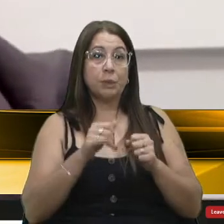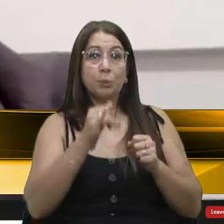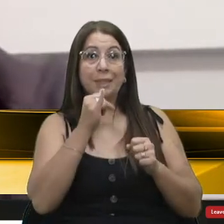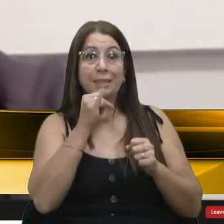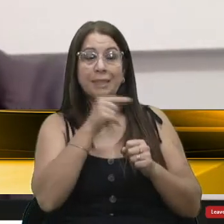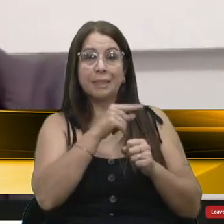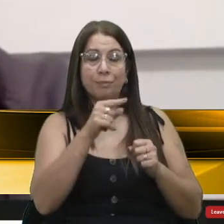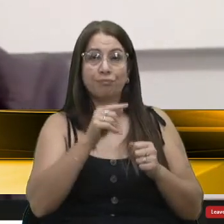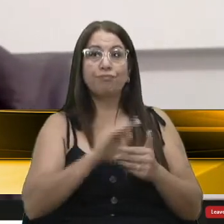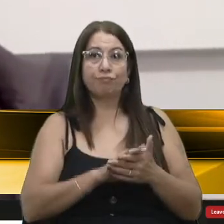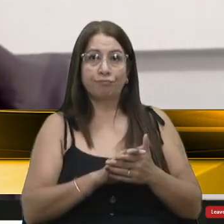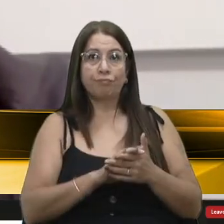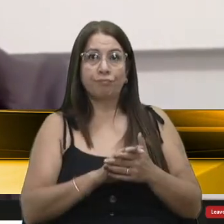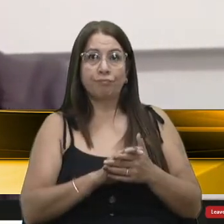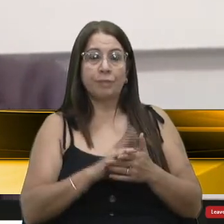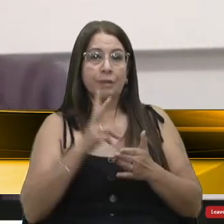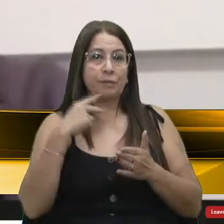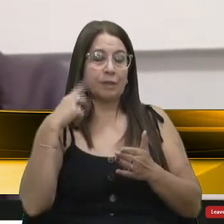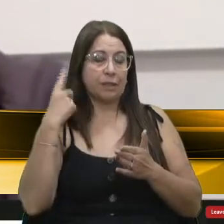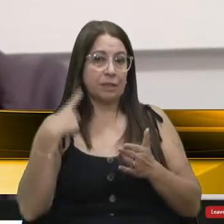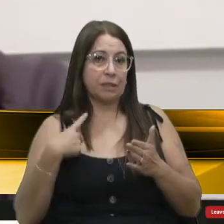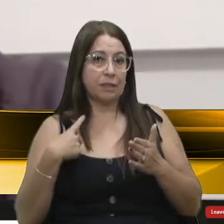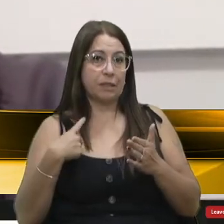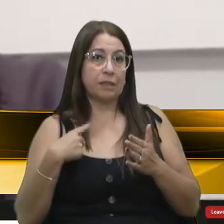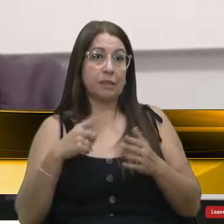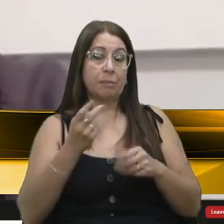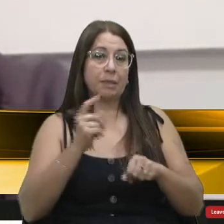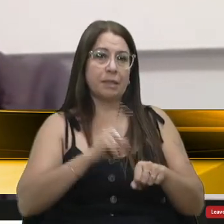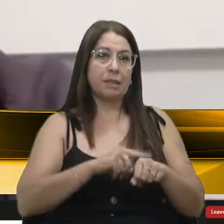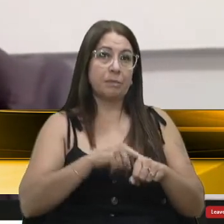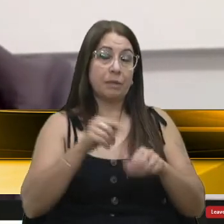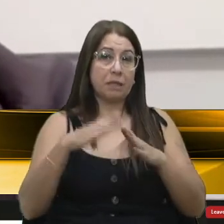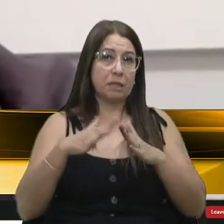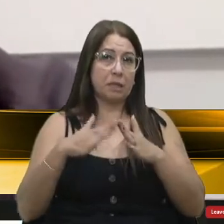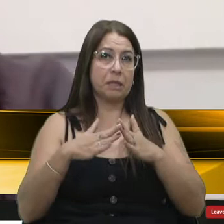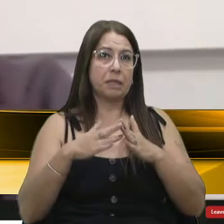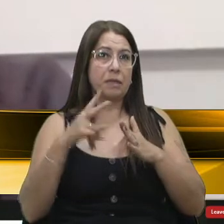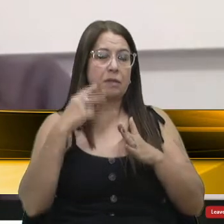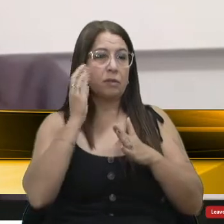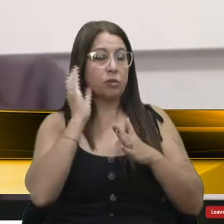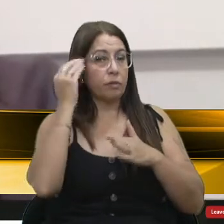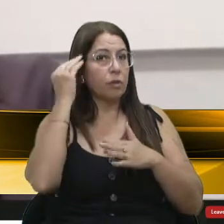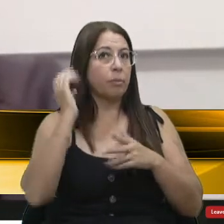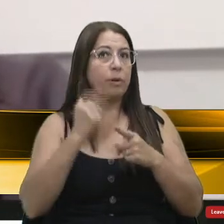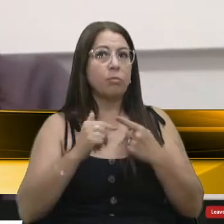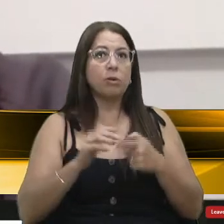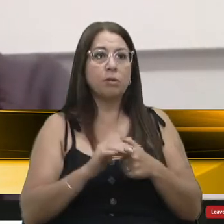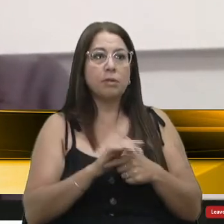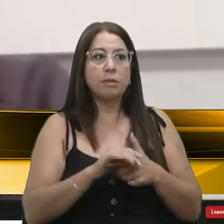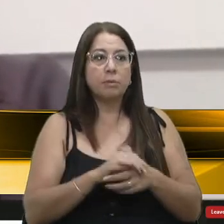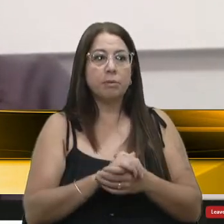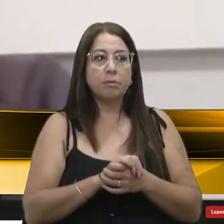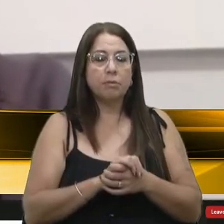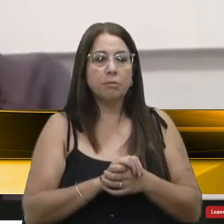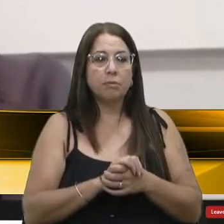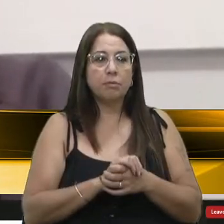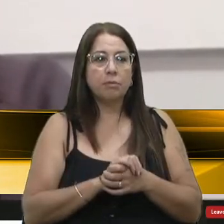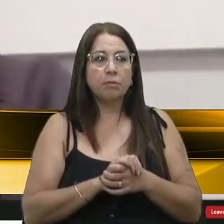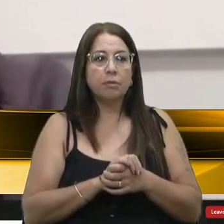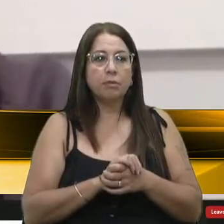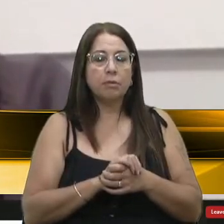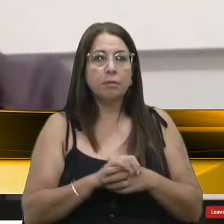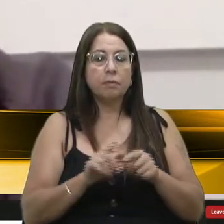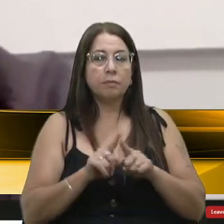aí, o vereador Edenista, mais tempo na casa, o vereador Felipe, que sabe bem o que aconteceu aqui,